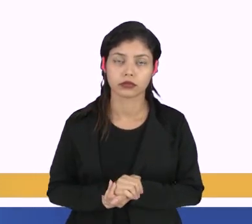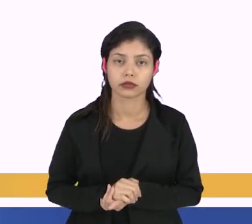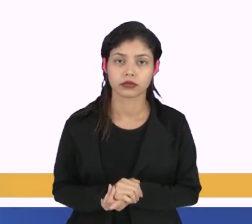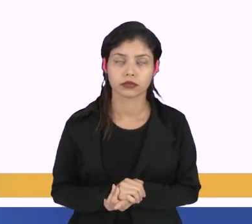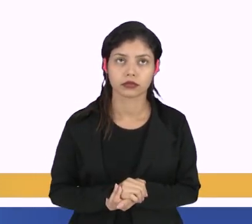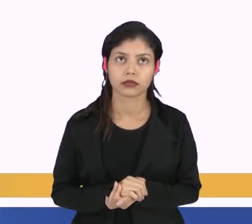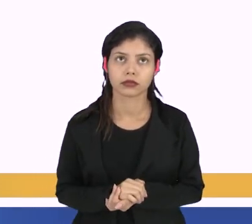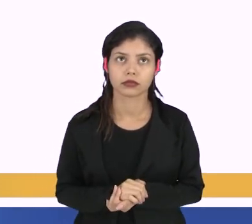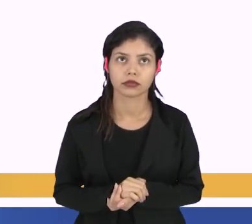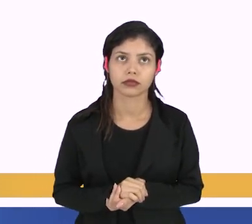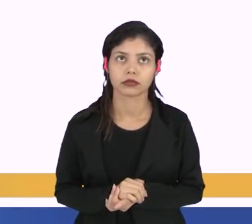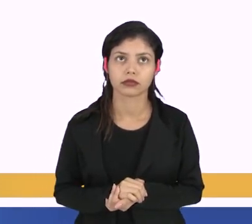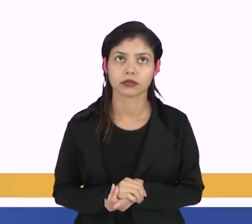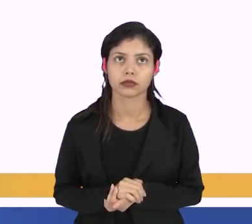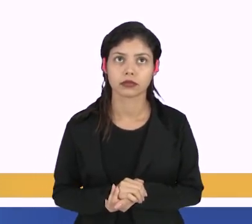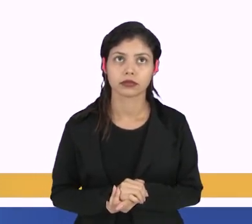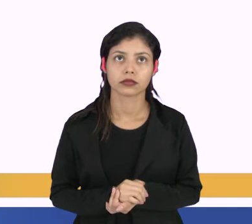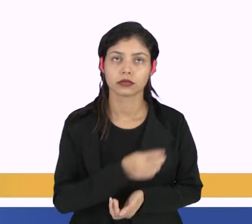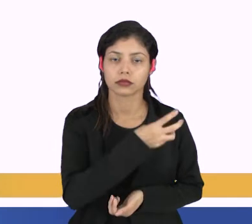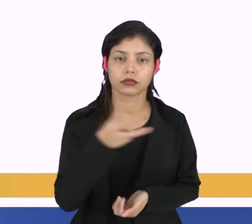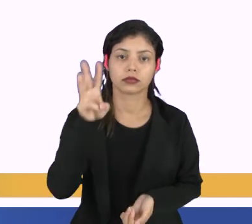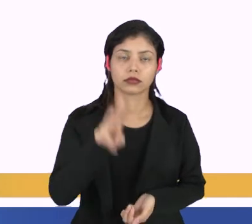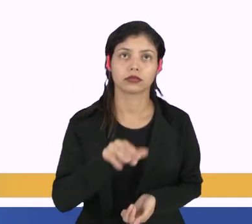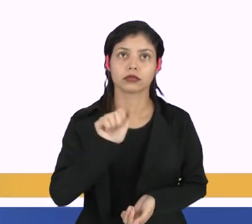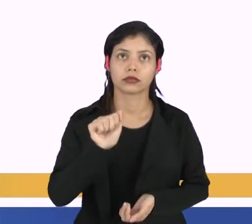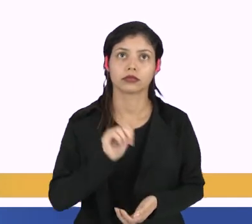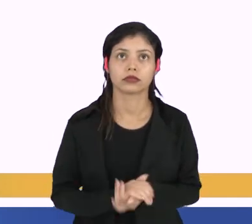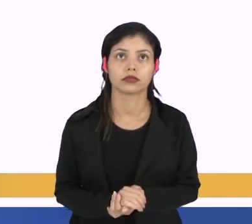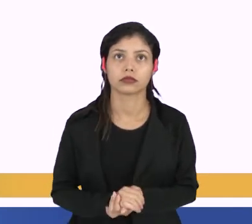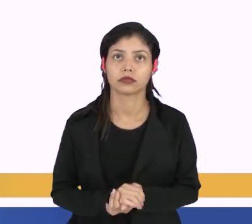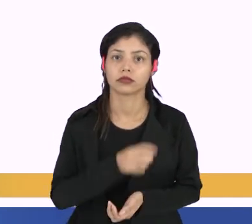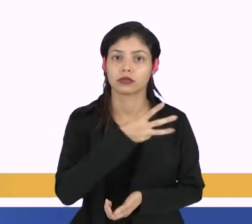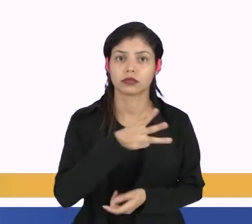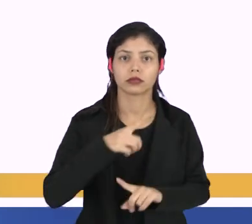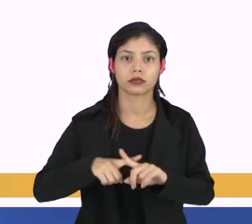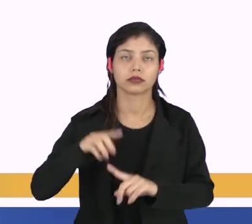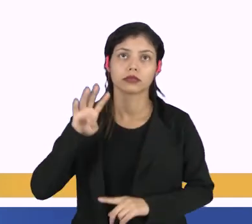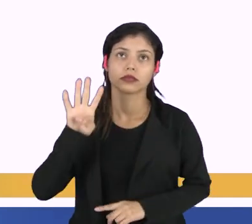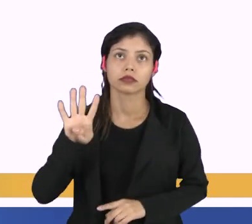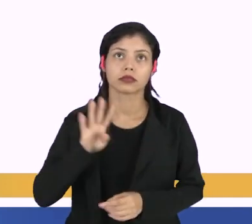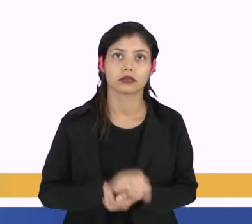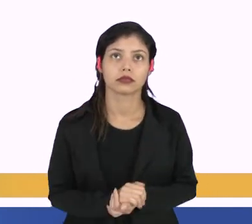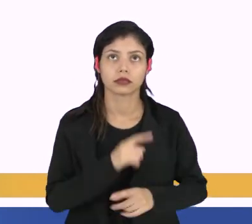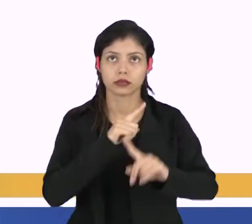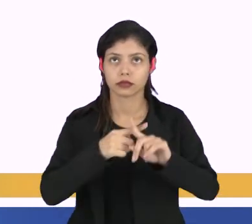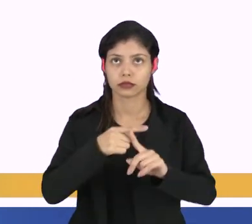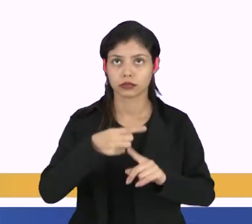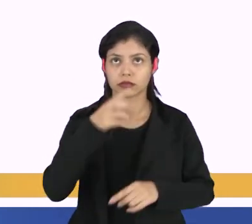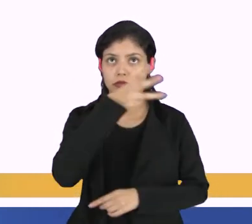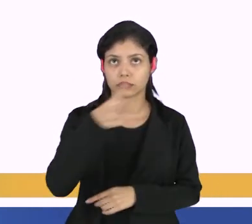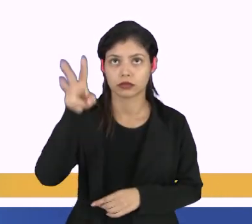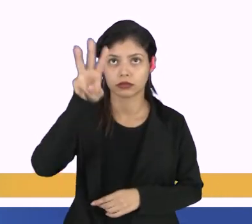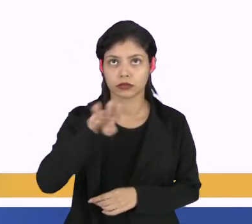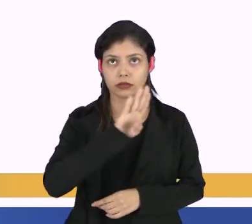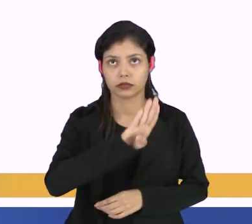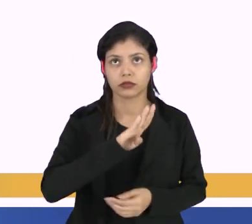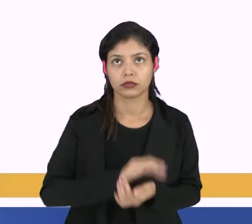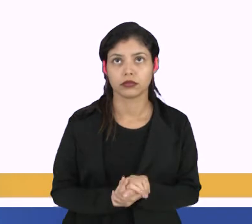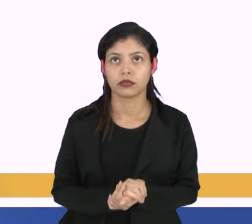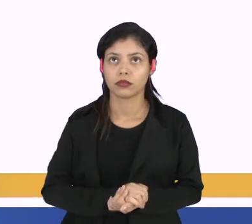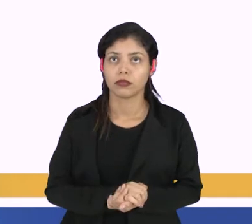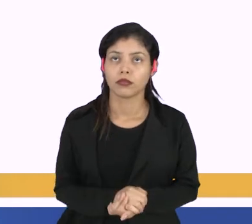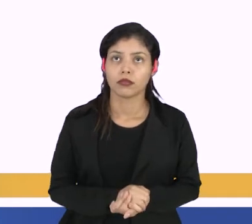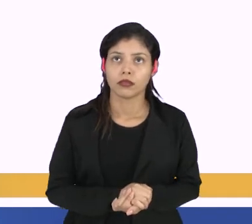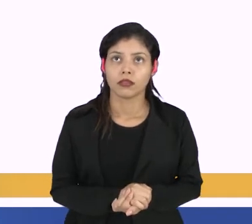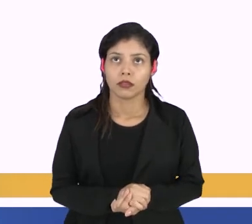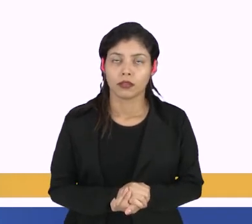E nós temos o seguinte enunciado. Uma matriz A de ordem 3 por 4, multiplicada por uma matriz B